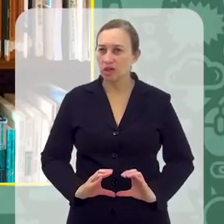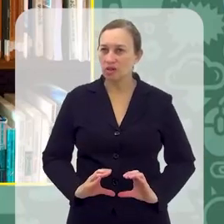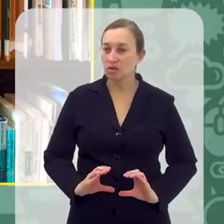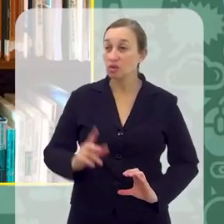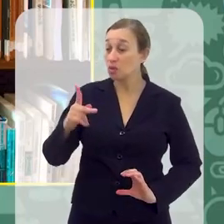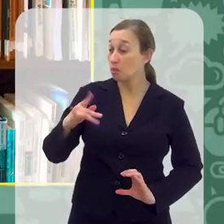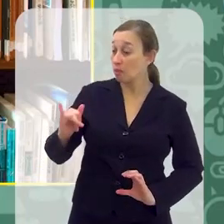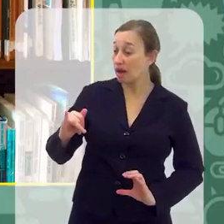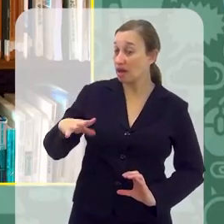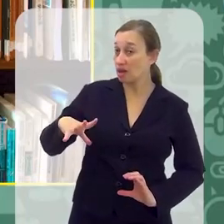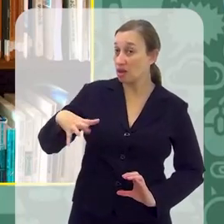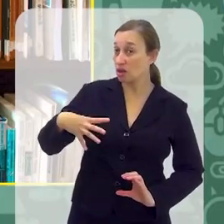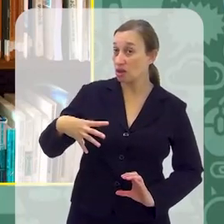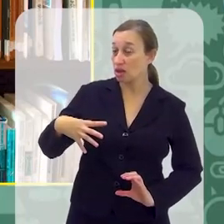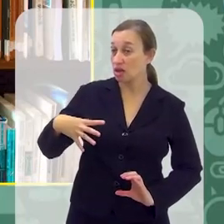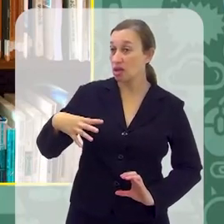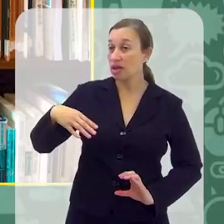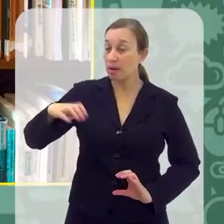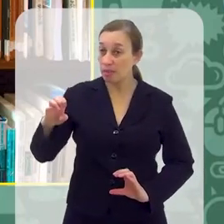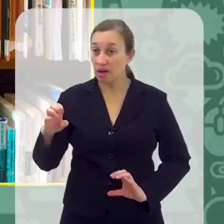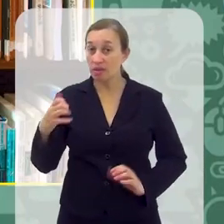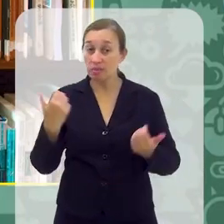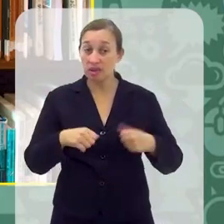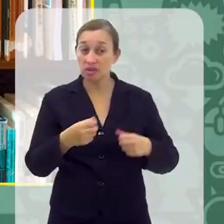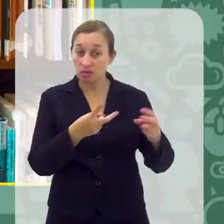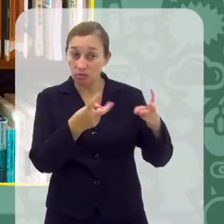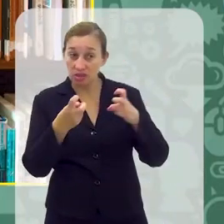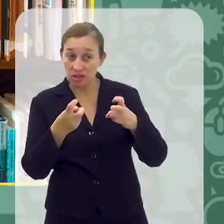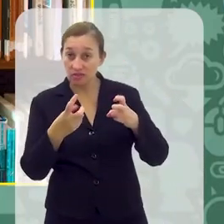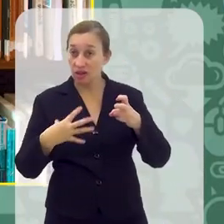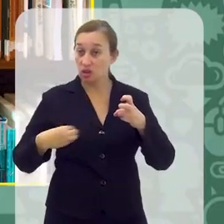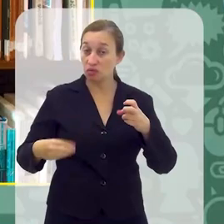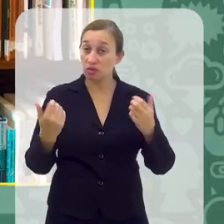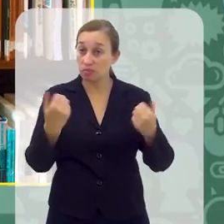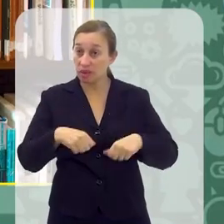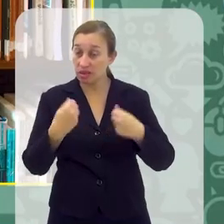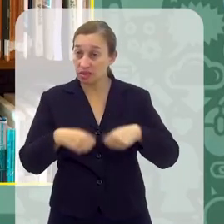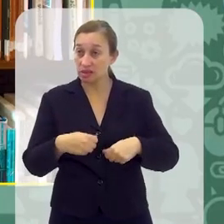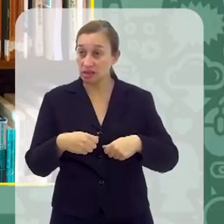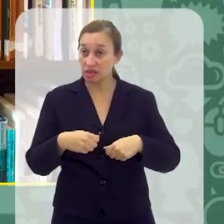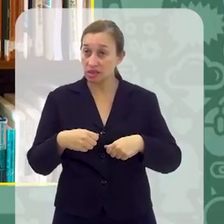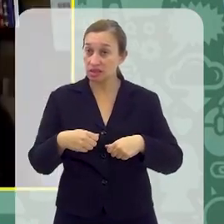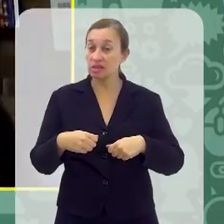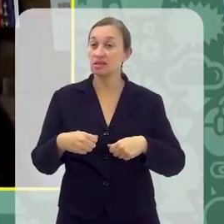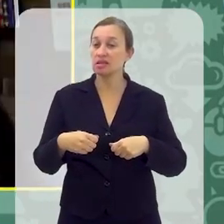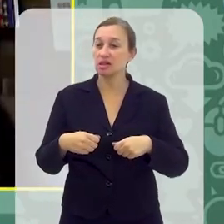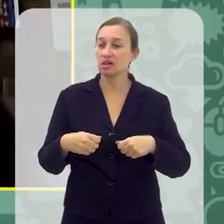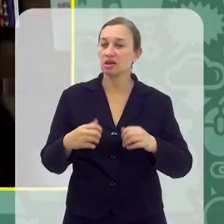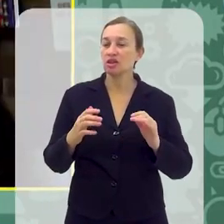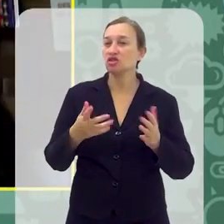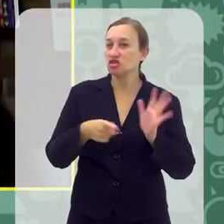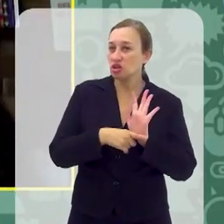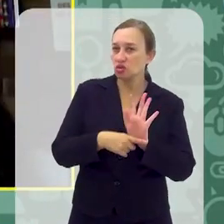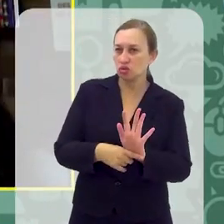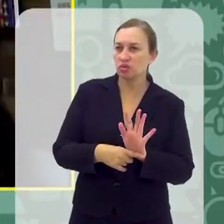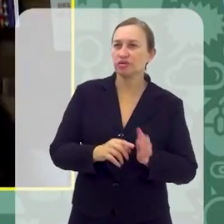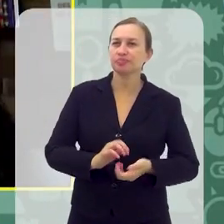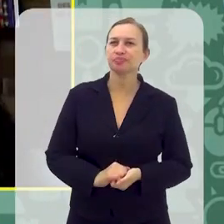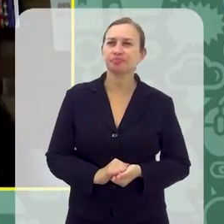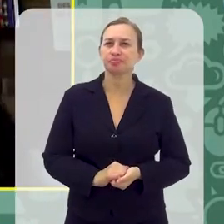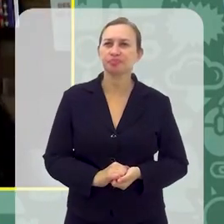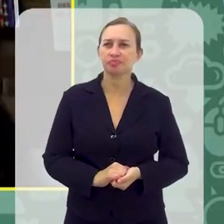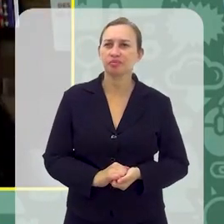estão precisando de auxílio, né? Seja por uso excessivo, por alguma dependência, ansiedade, depressão, enfim,